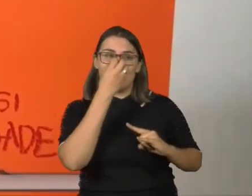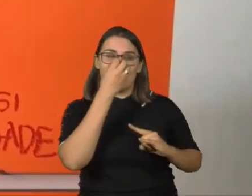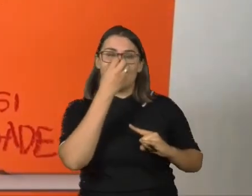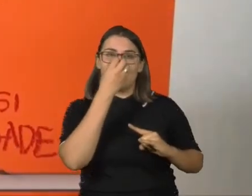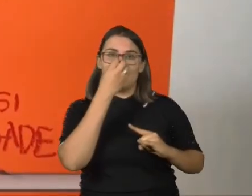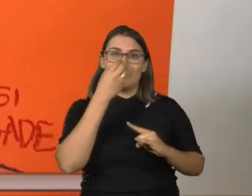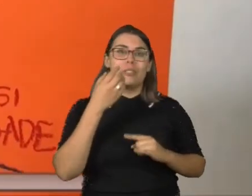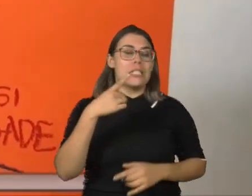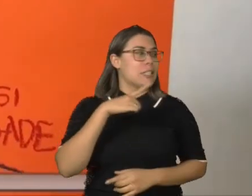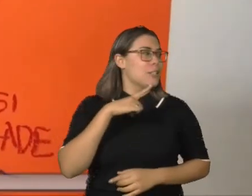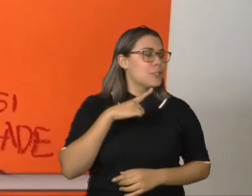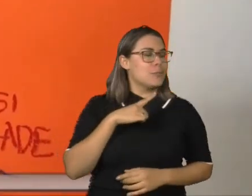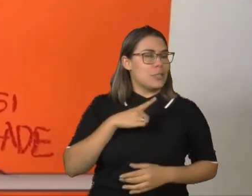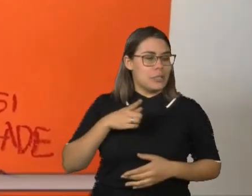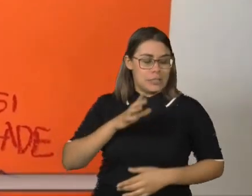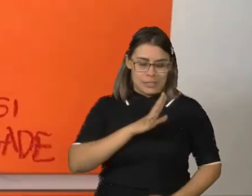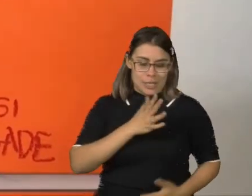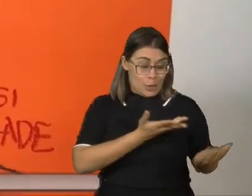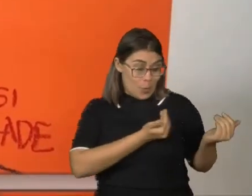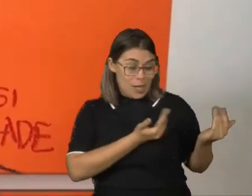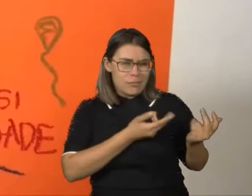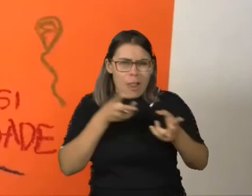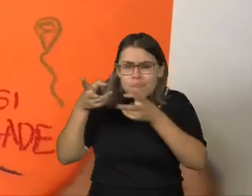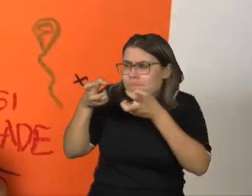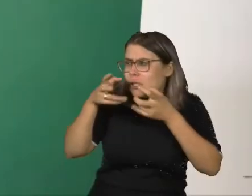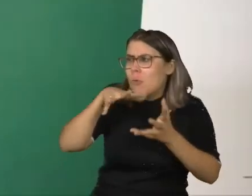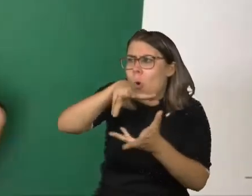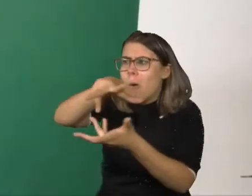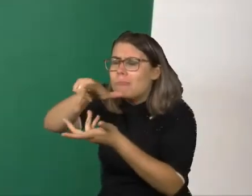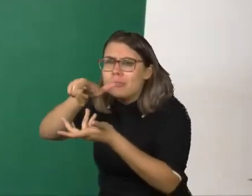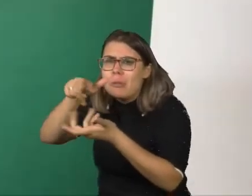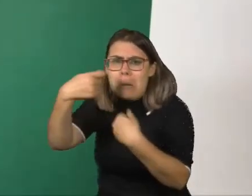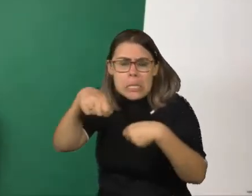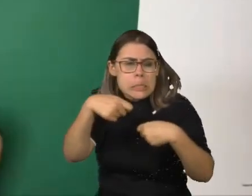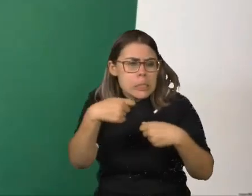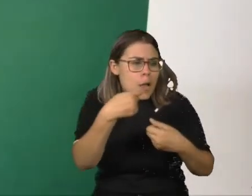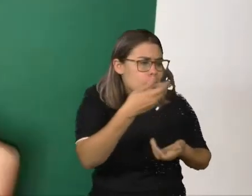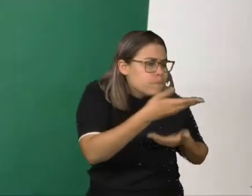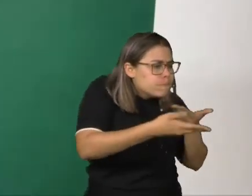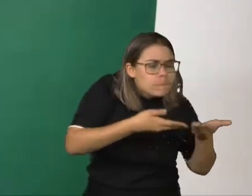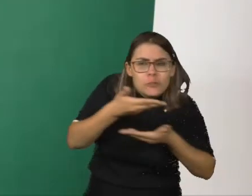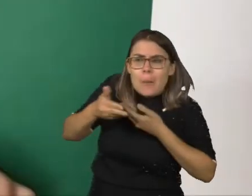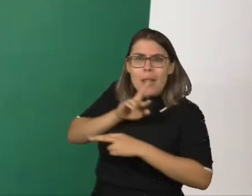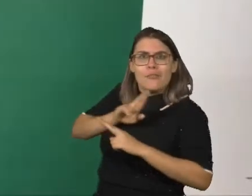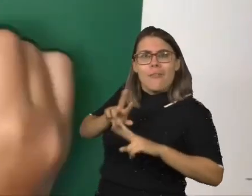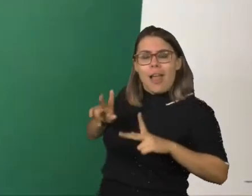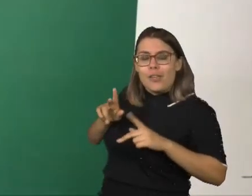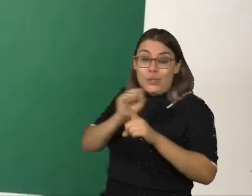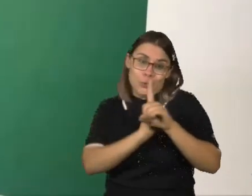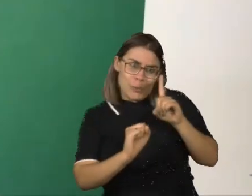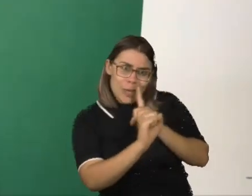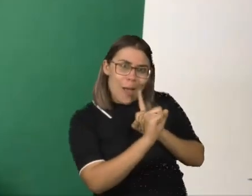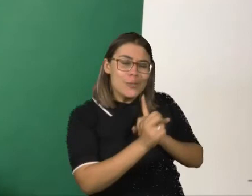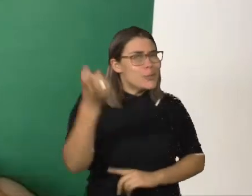ambiente. Logo na adolescência, veio a percepção de que o mundo precisava conviver melhor com as diferenças, sejam sociais,